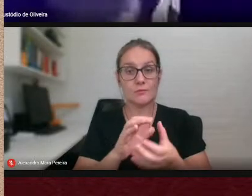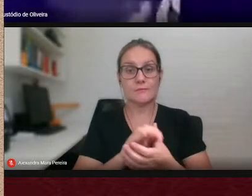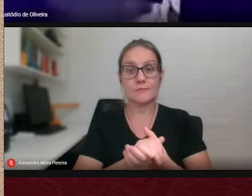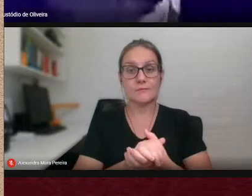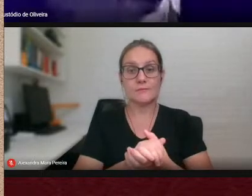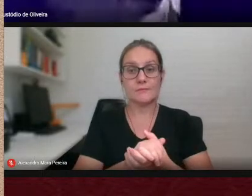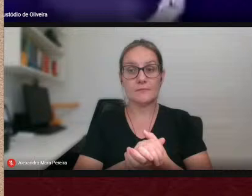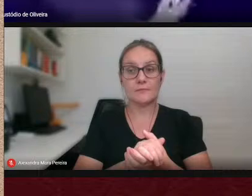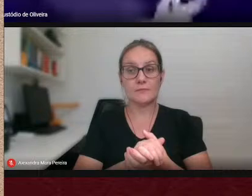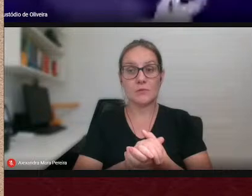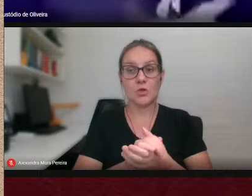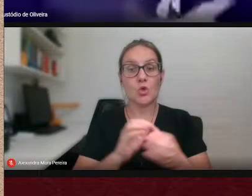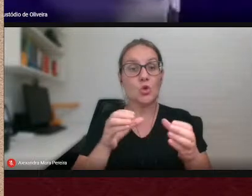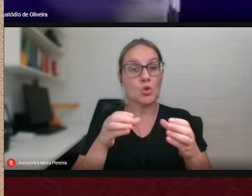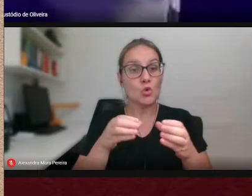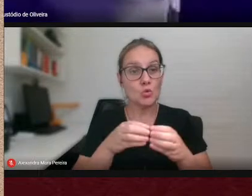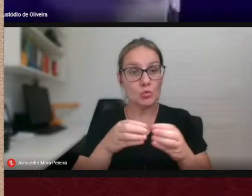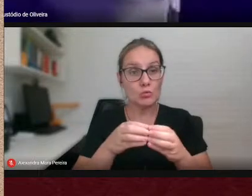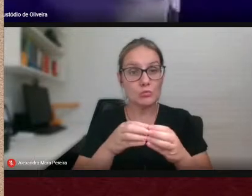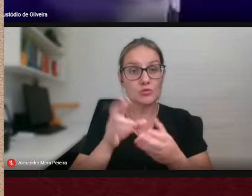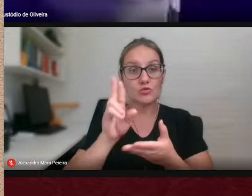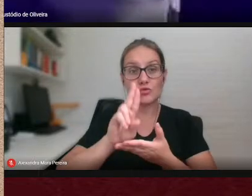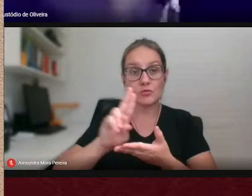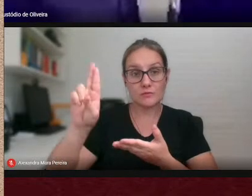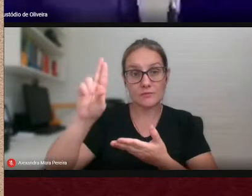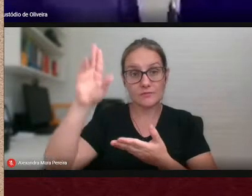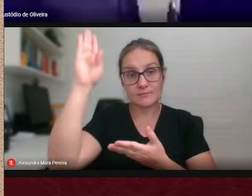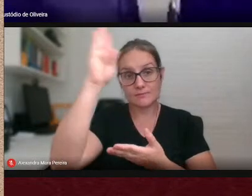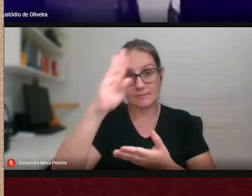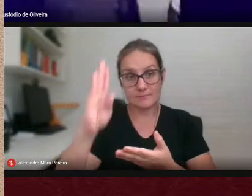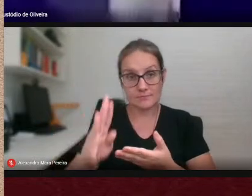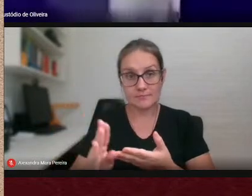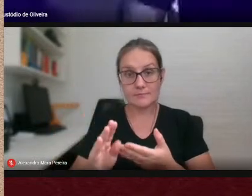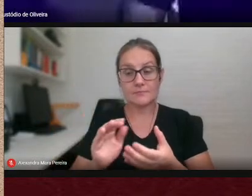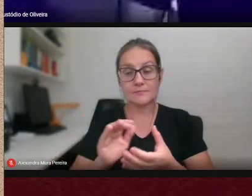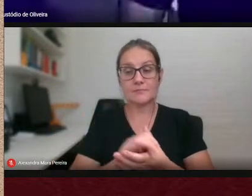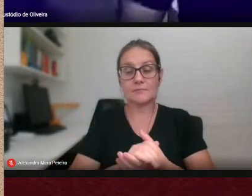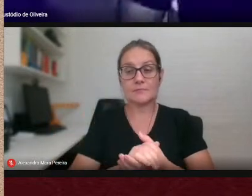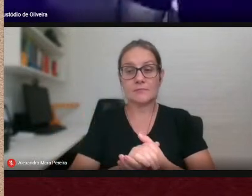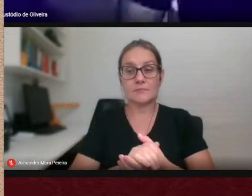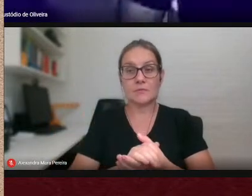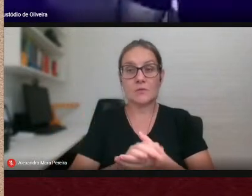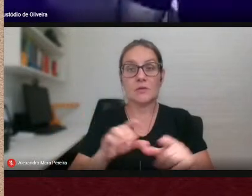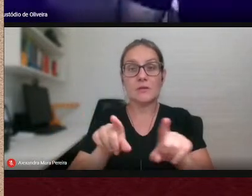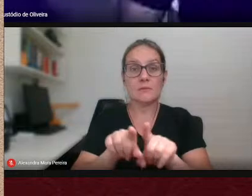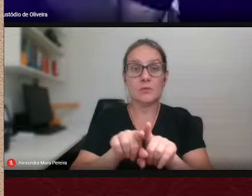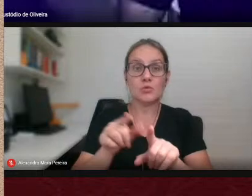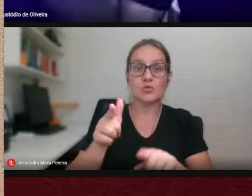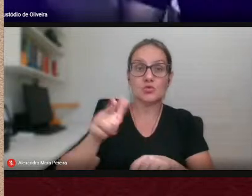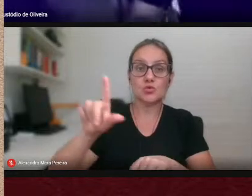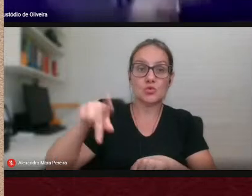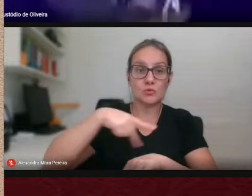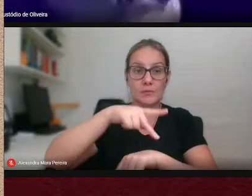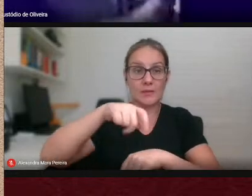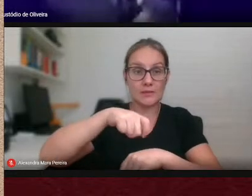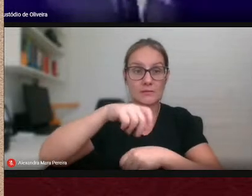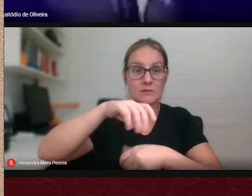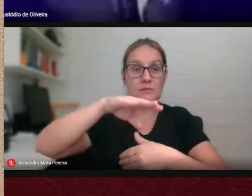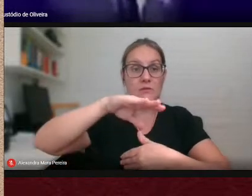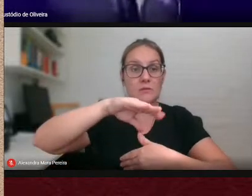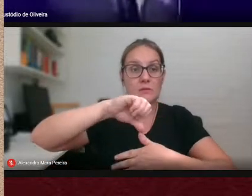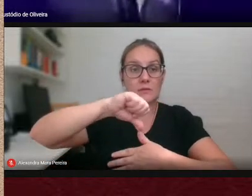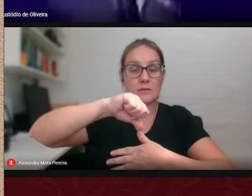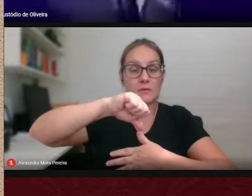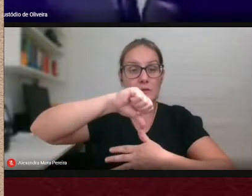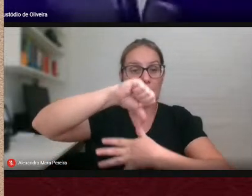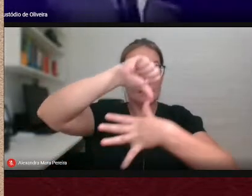de universidades brasileiras e de outros países da América Latina que procura